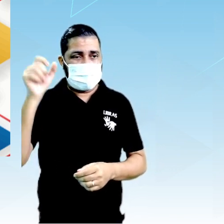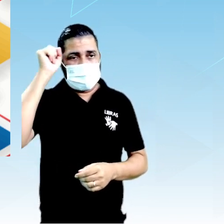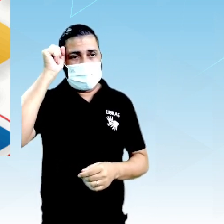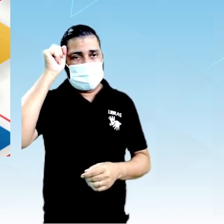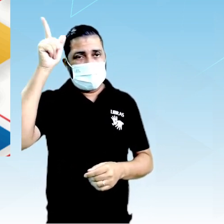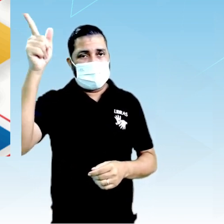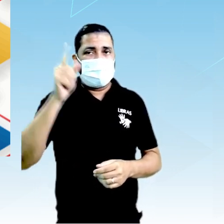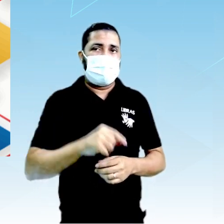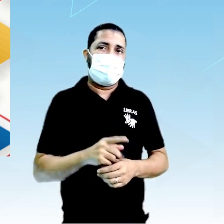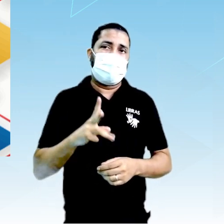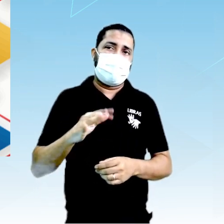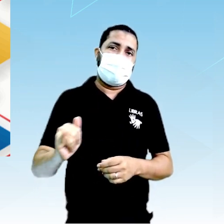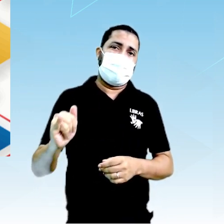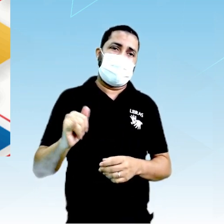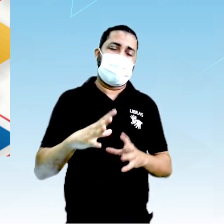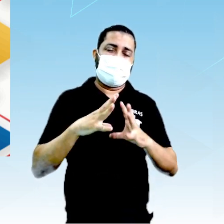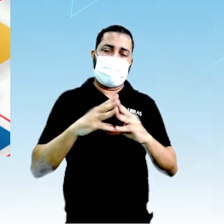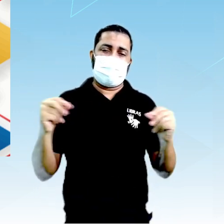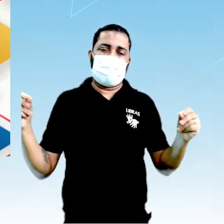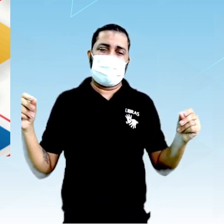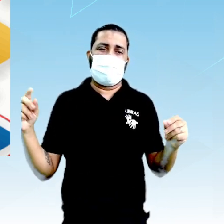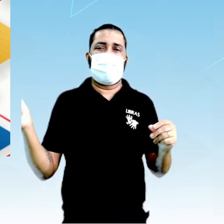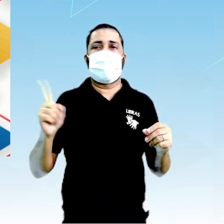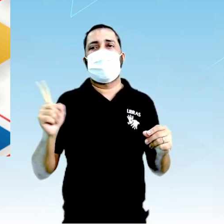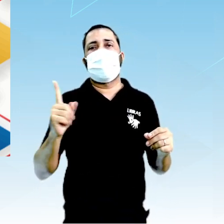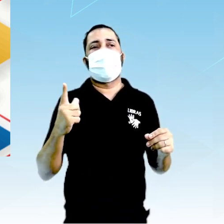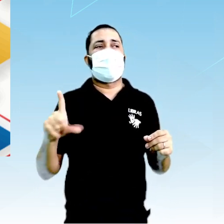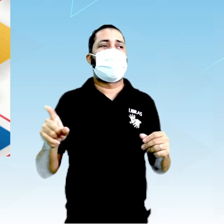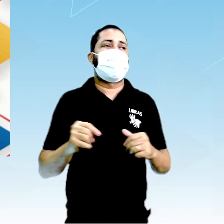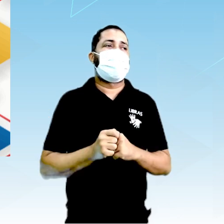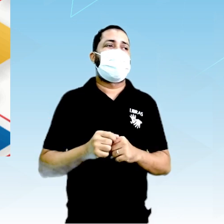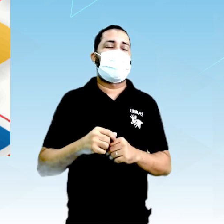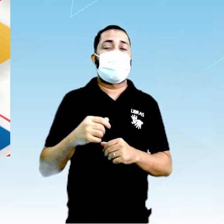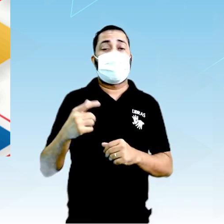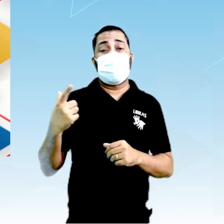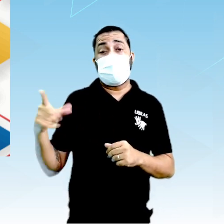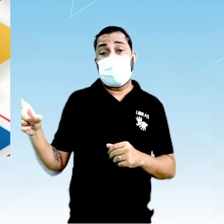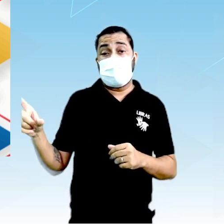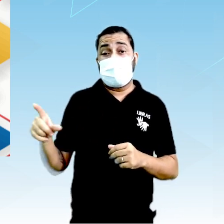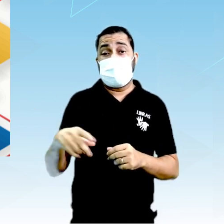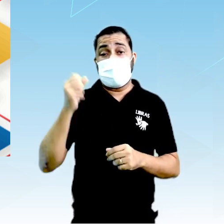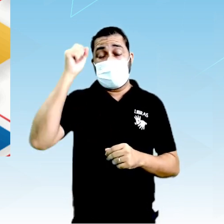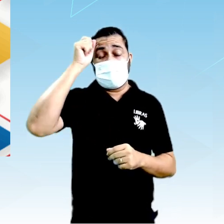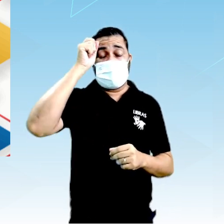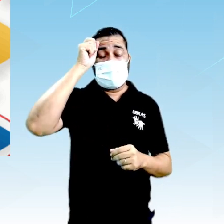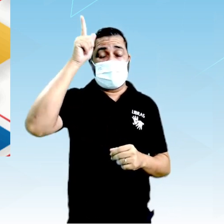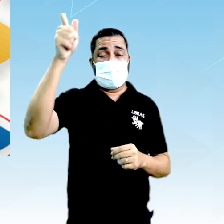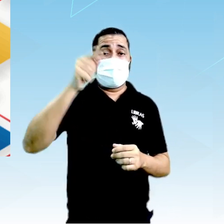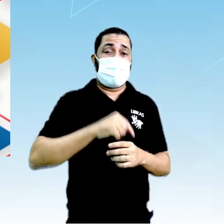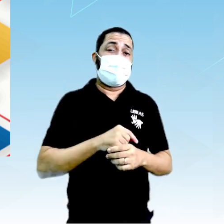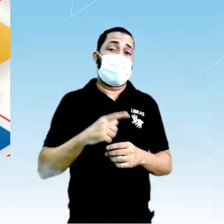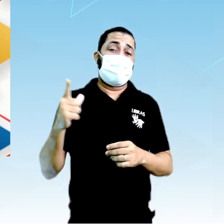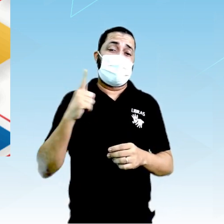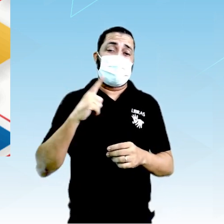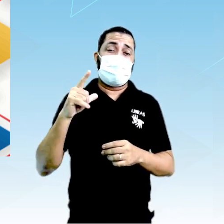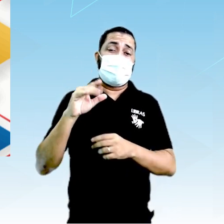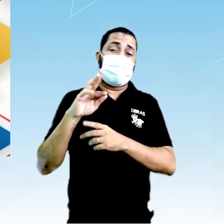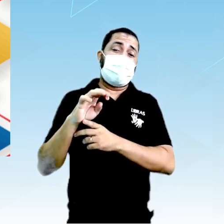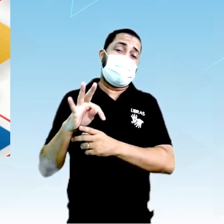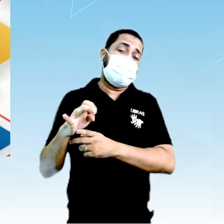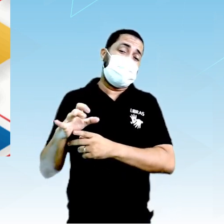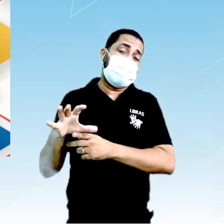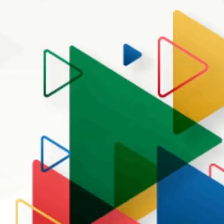pouco a pouco ela vai desaparecendo, não só essa como outras. Então a ideia é que quando a radiação alfa